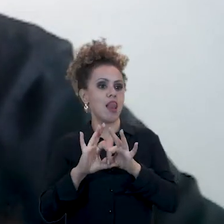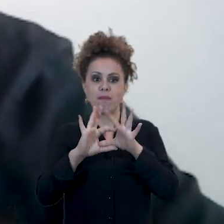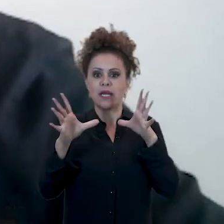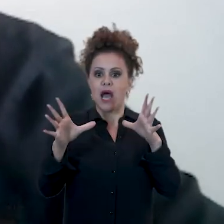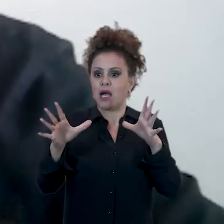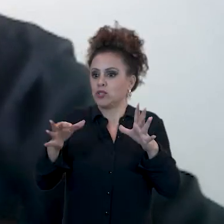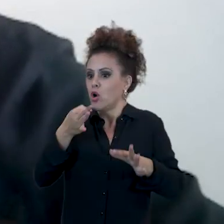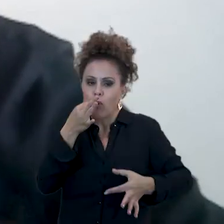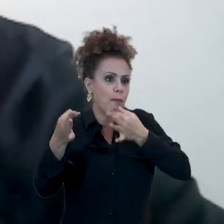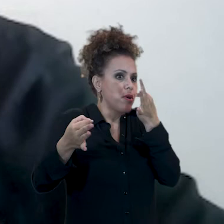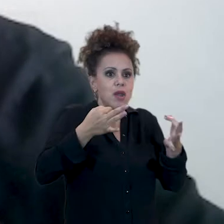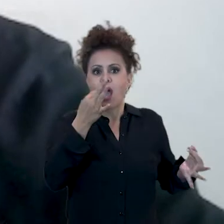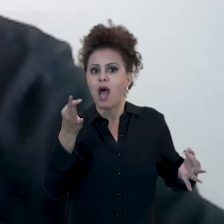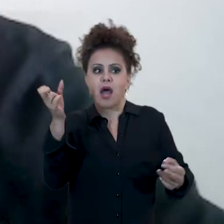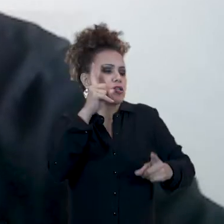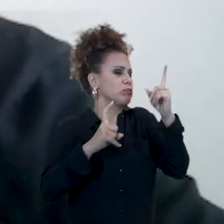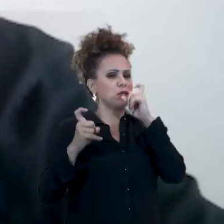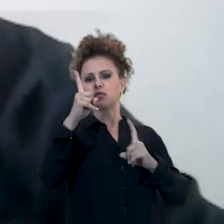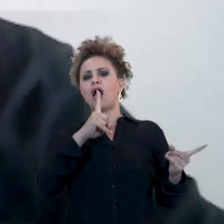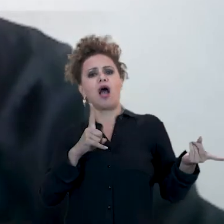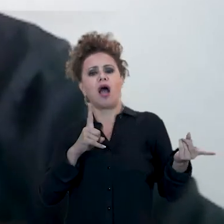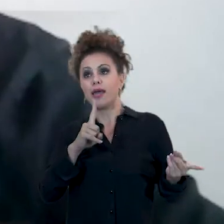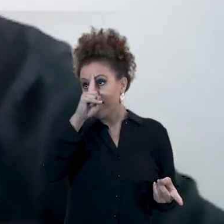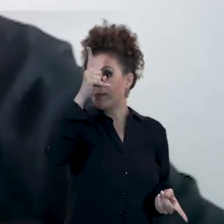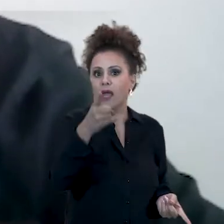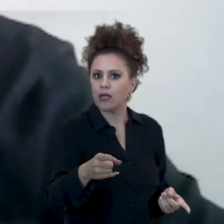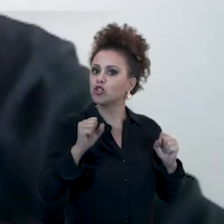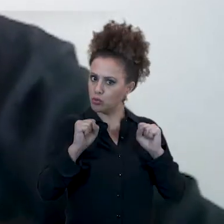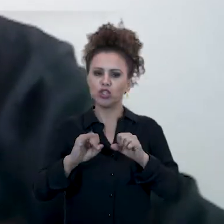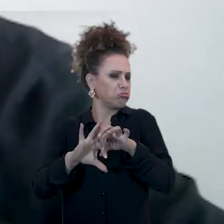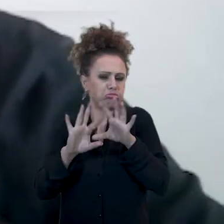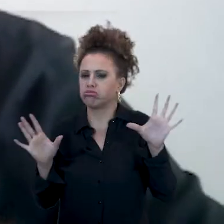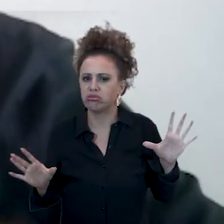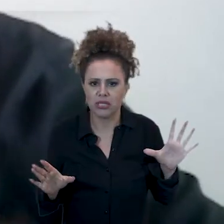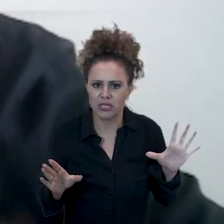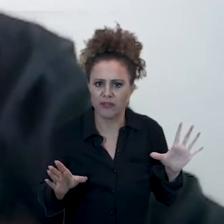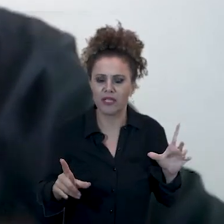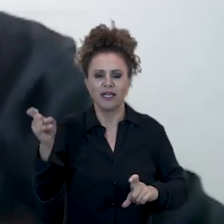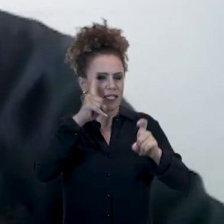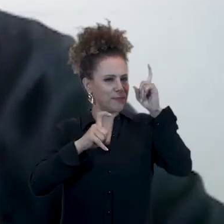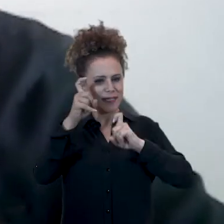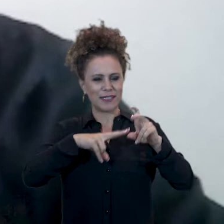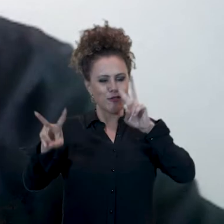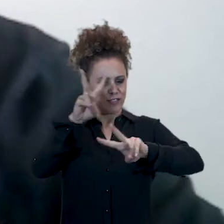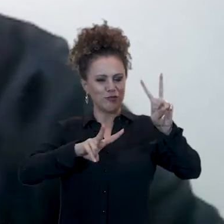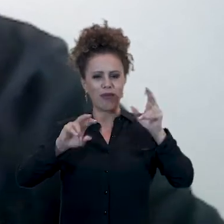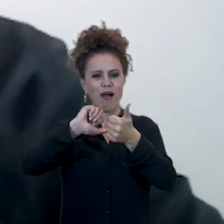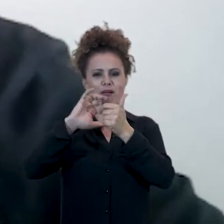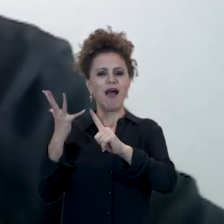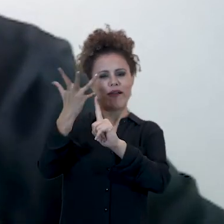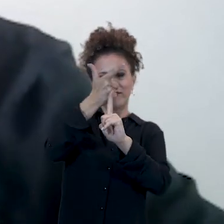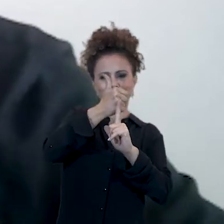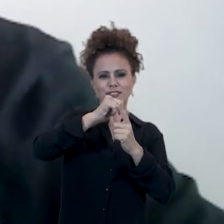expressar criativamente, nos expressar através de uma expressão visual artística,